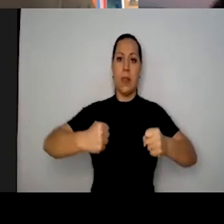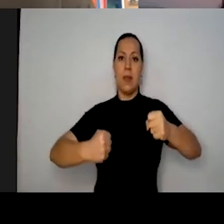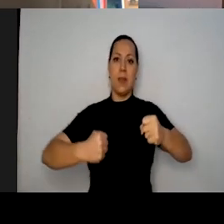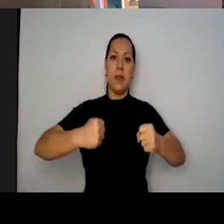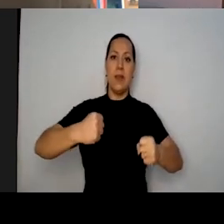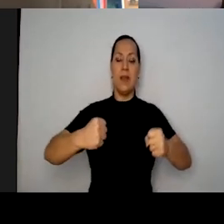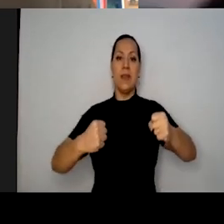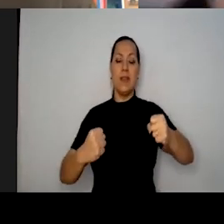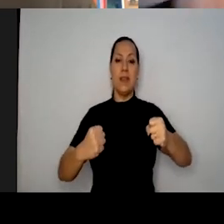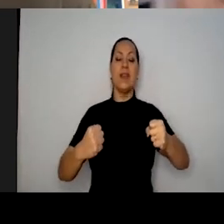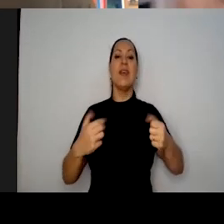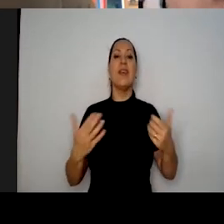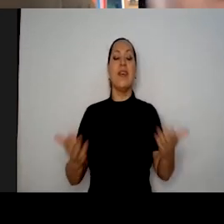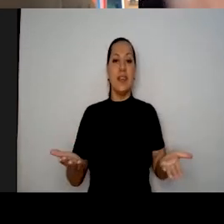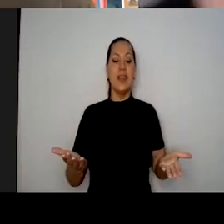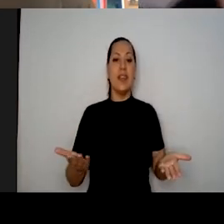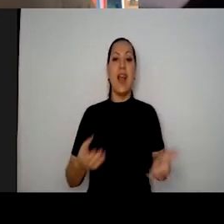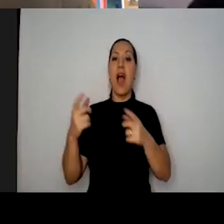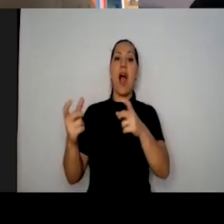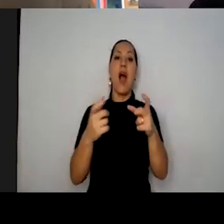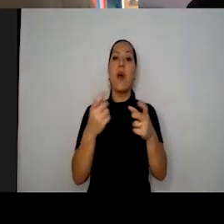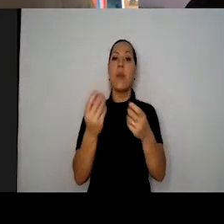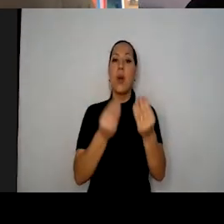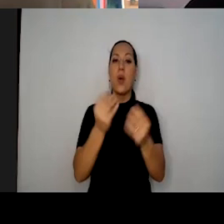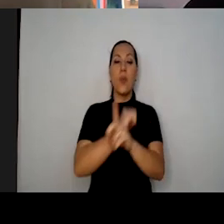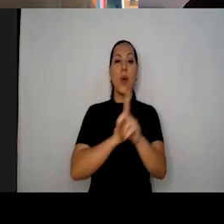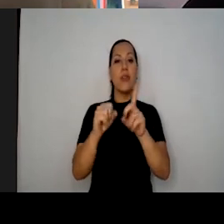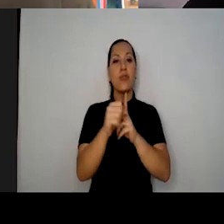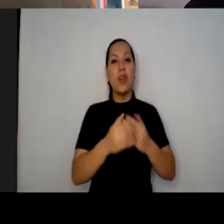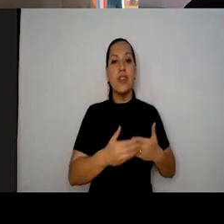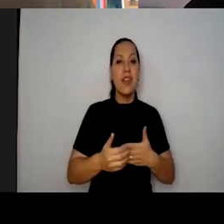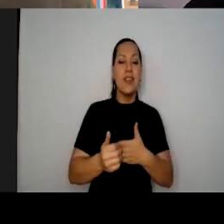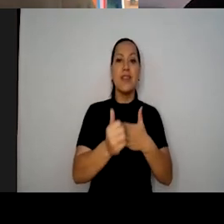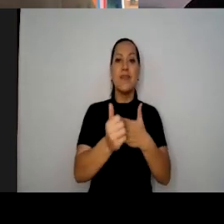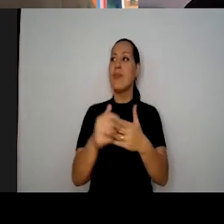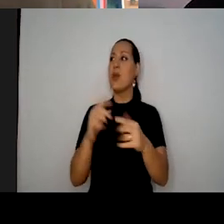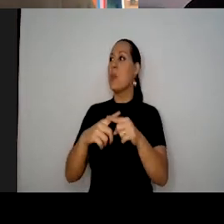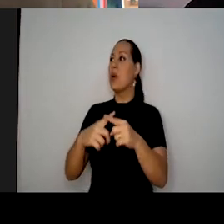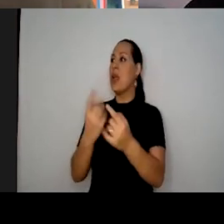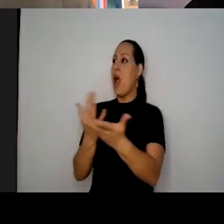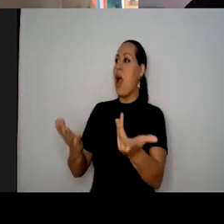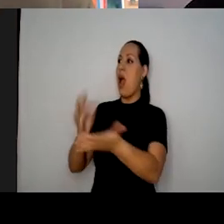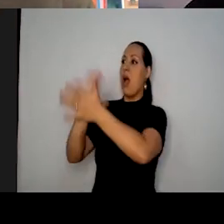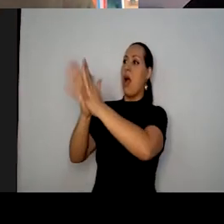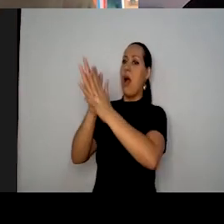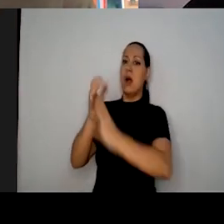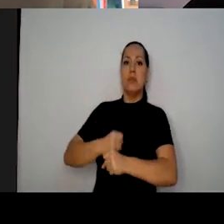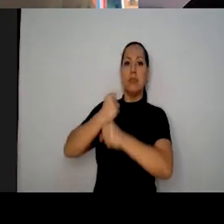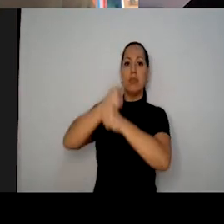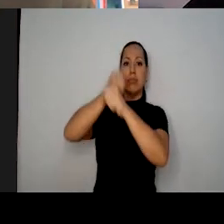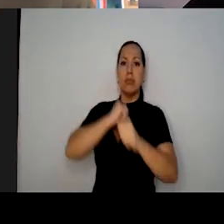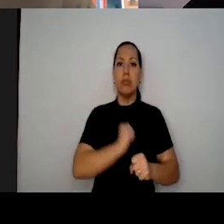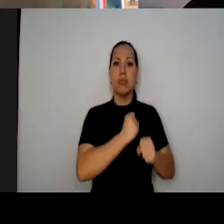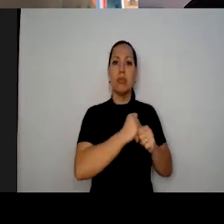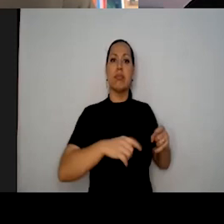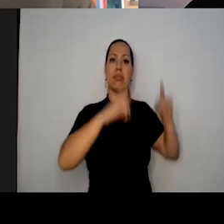para onde caminha a nossa sociedade com tantos desmatamentos, os donos dessa